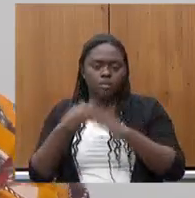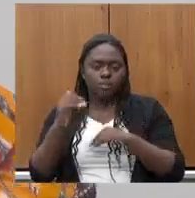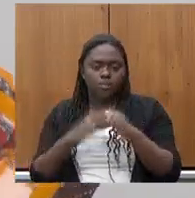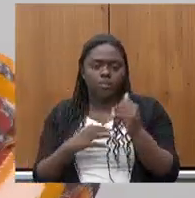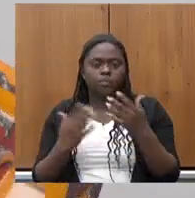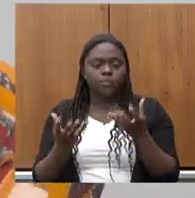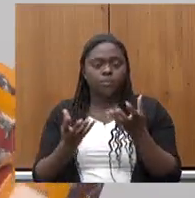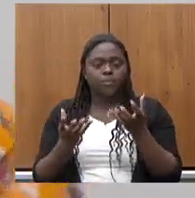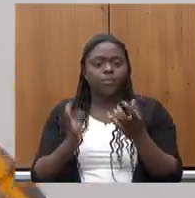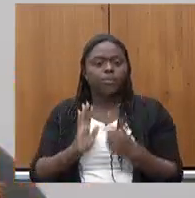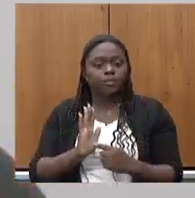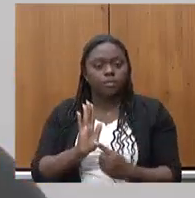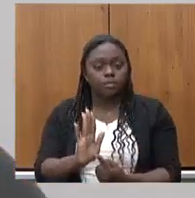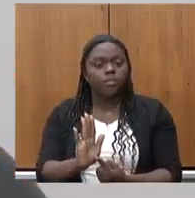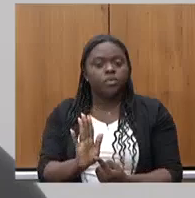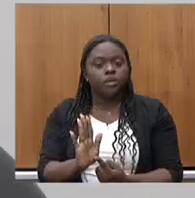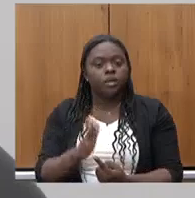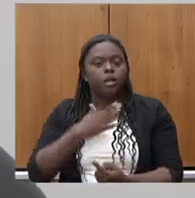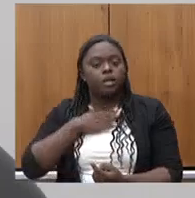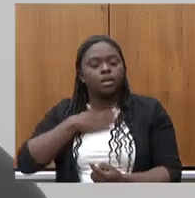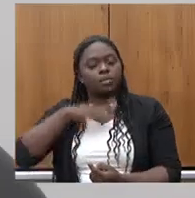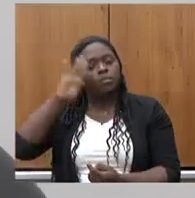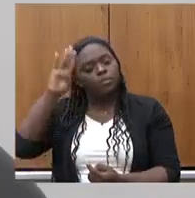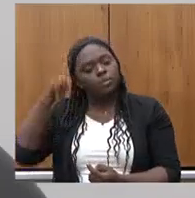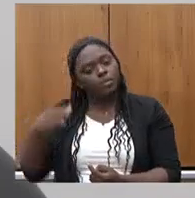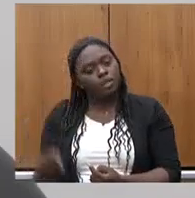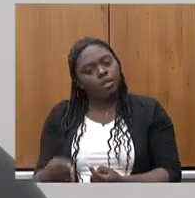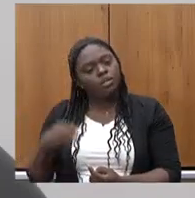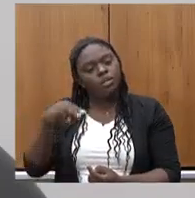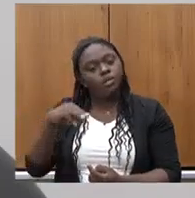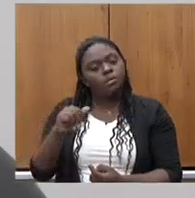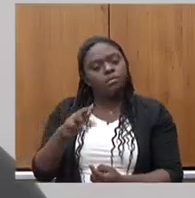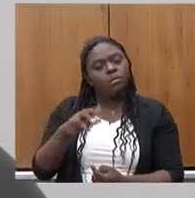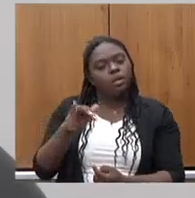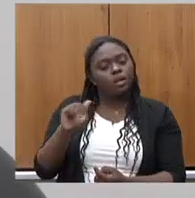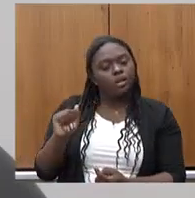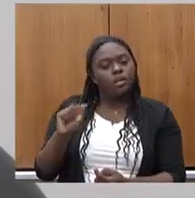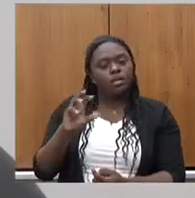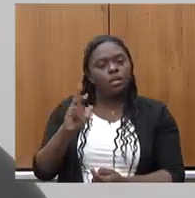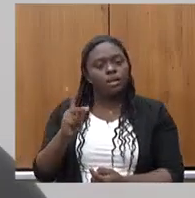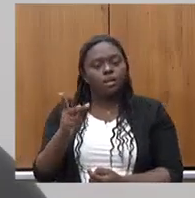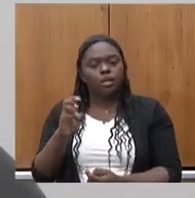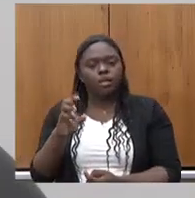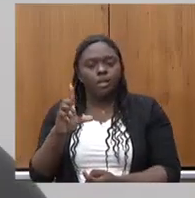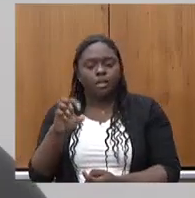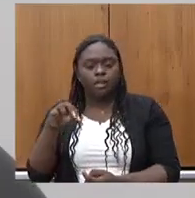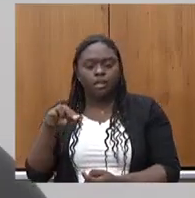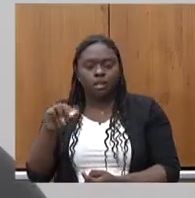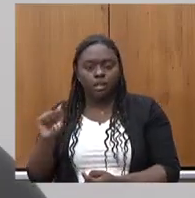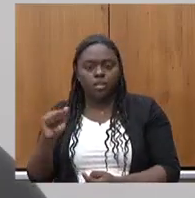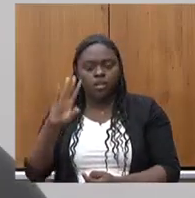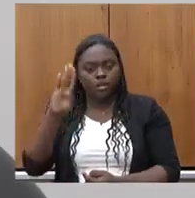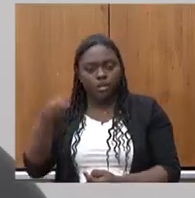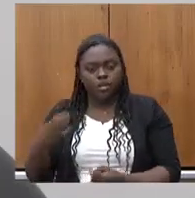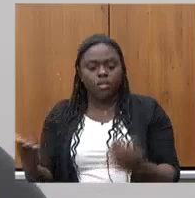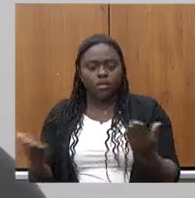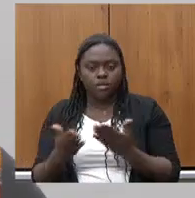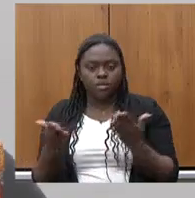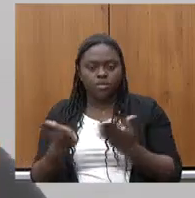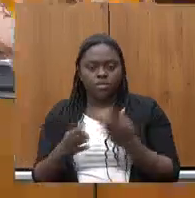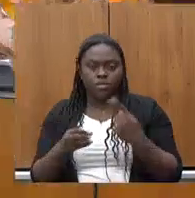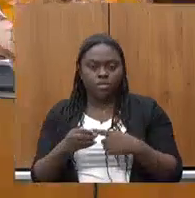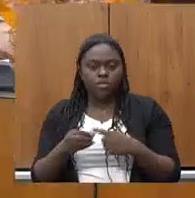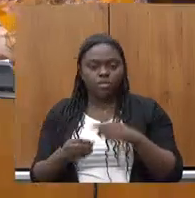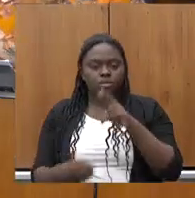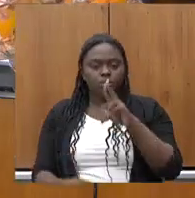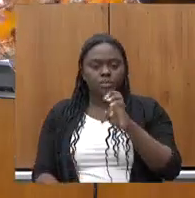reafirmar aí a minha homenagem a Maria Helena Gabriel e que será homenageada hoje em Uberaba obrigado presidente